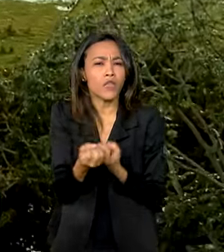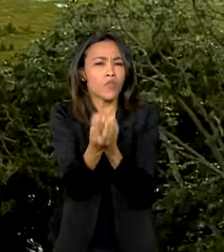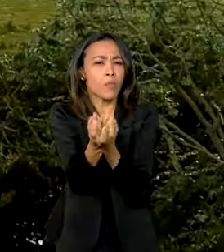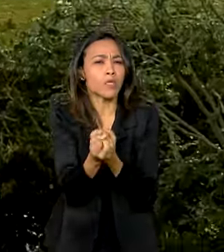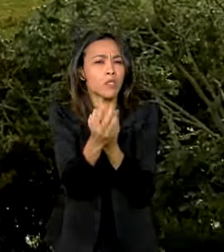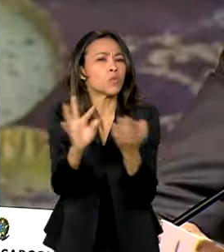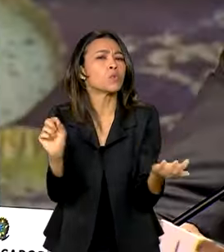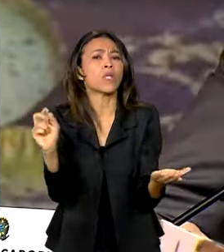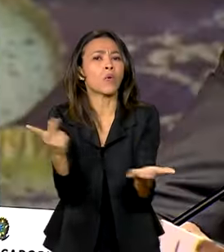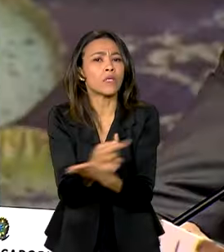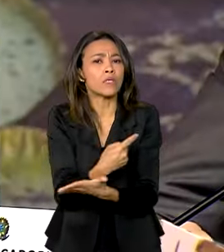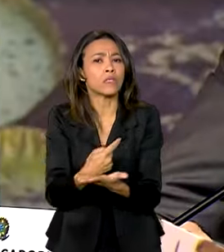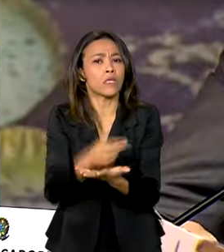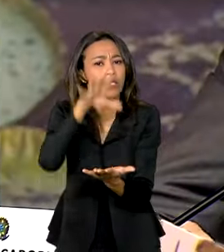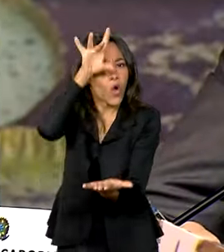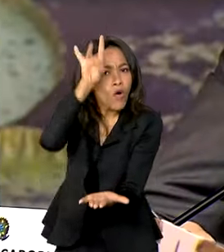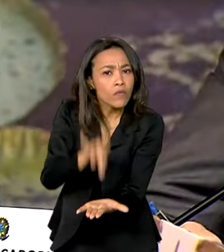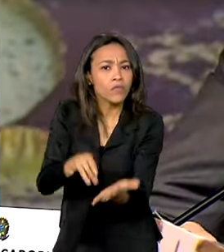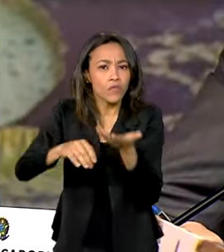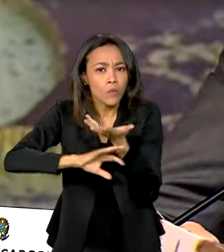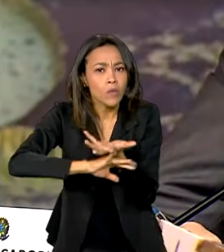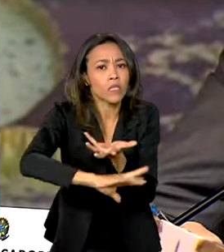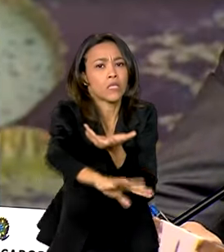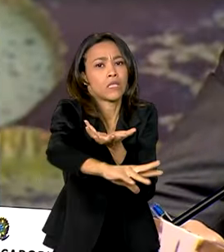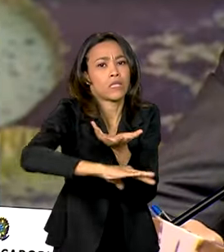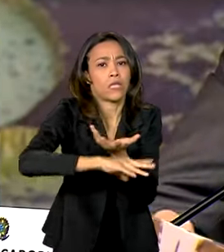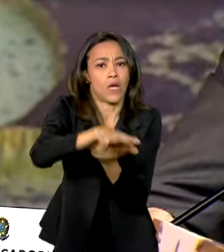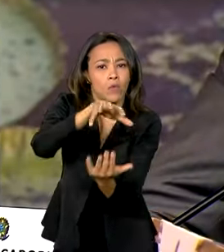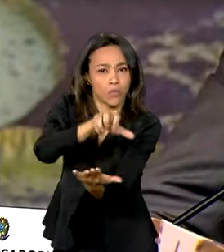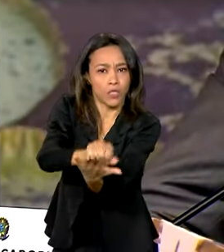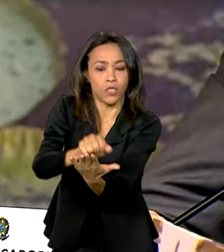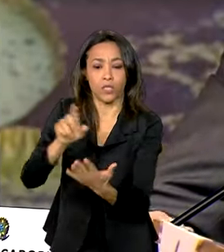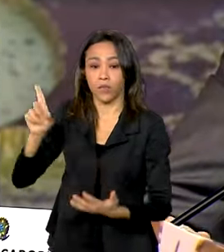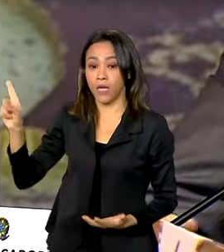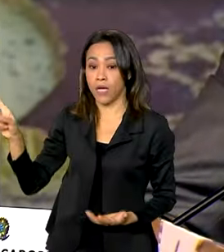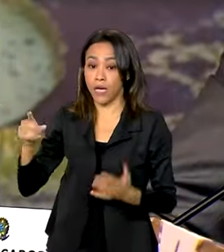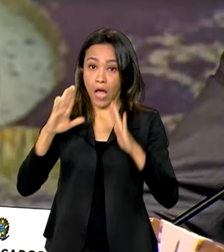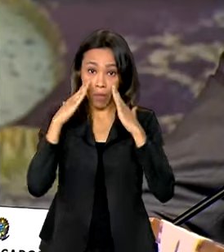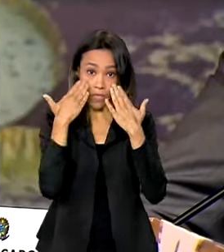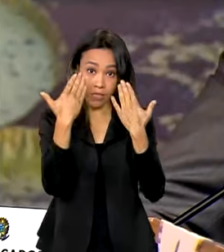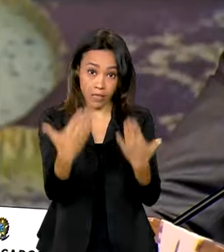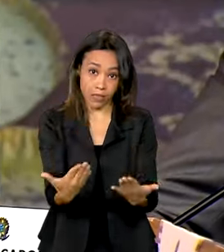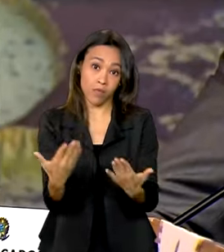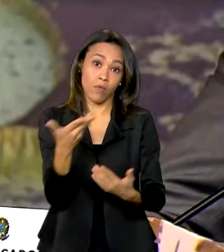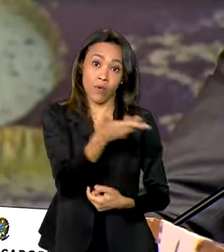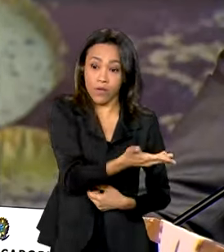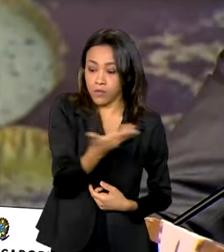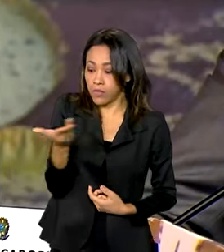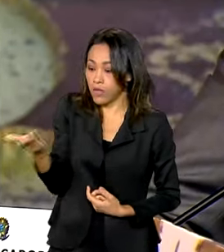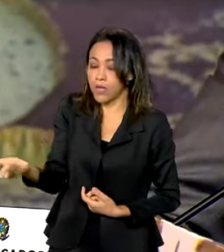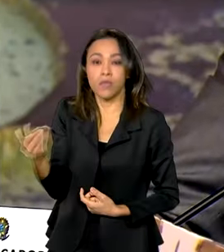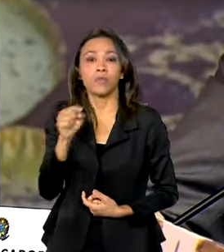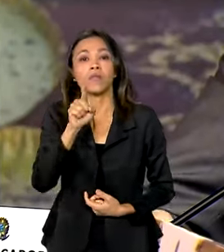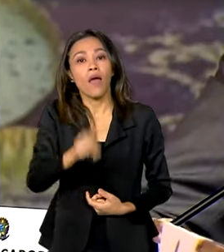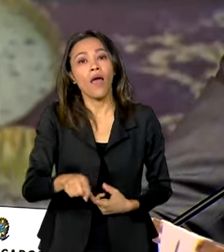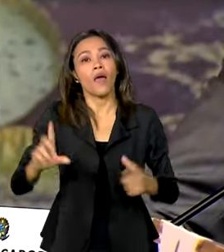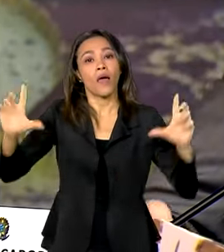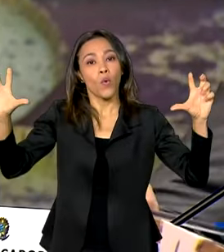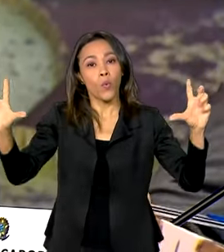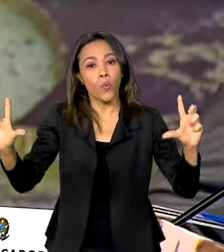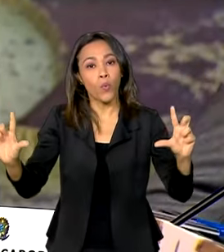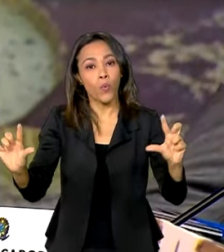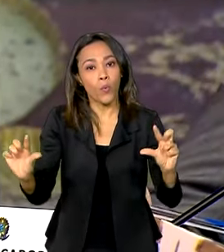situação do Pantanal. Os dados que foram aqui apresentados dando já essa tendência de queda